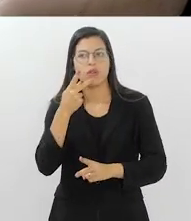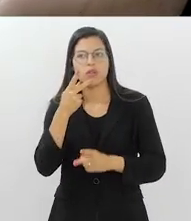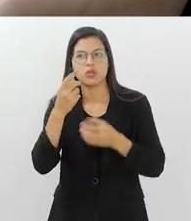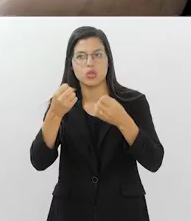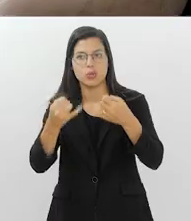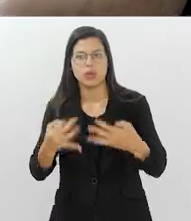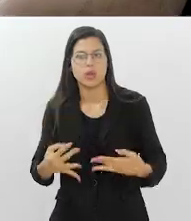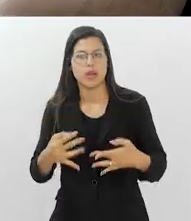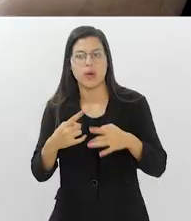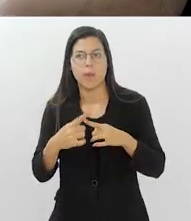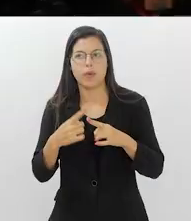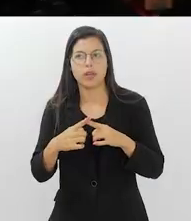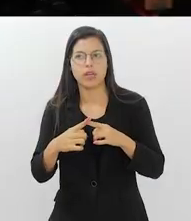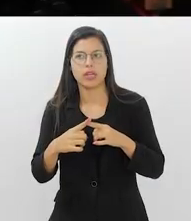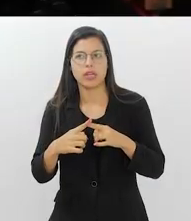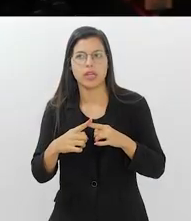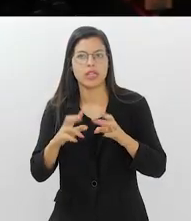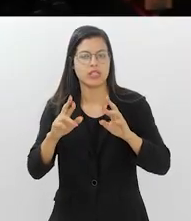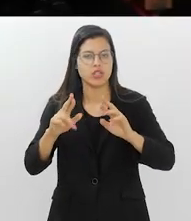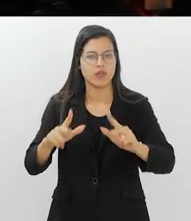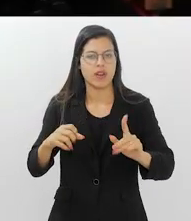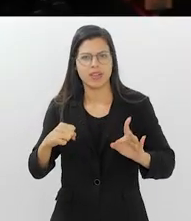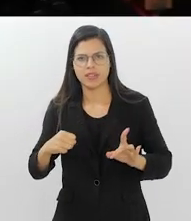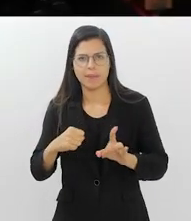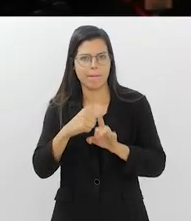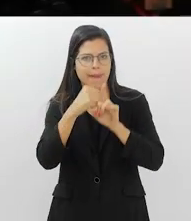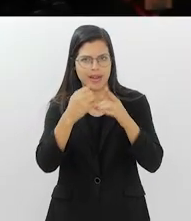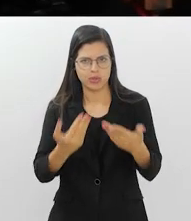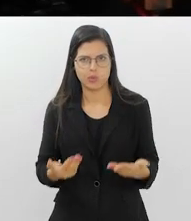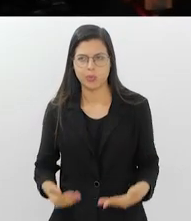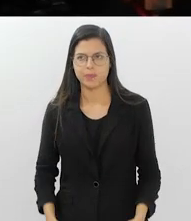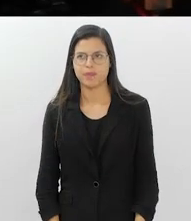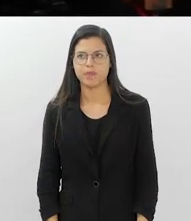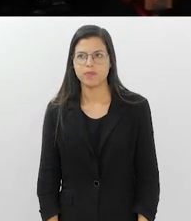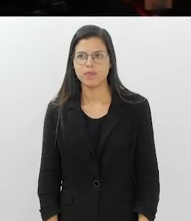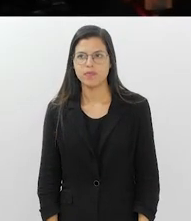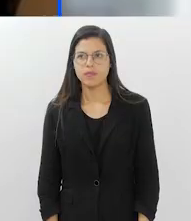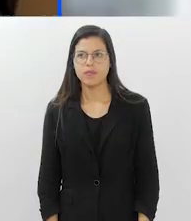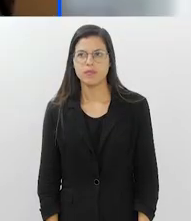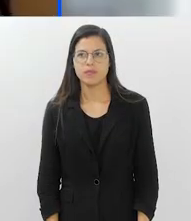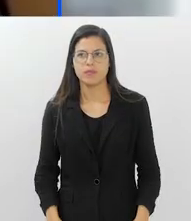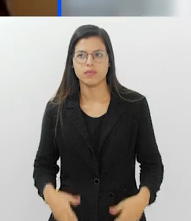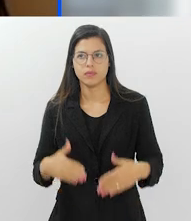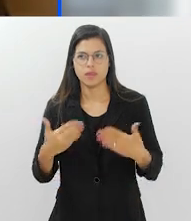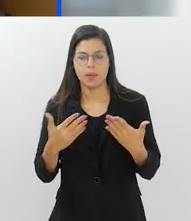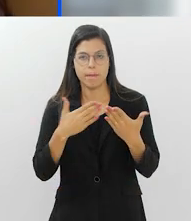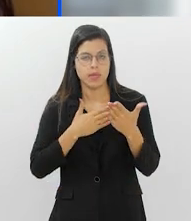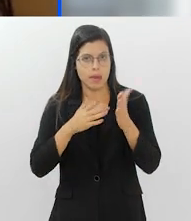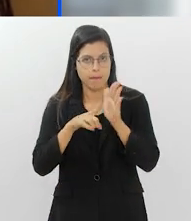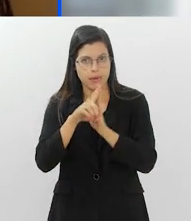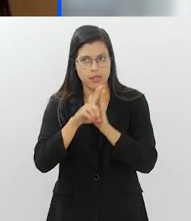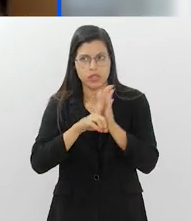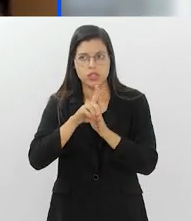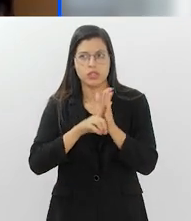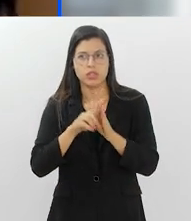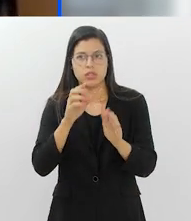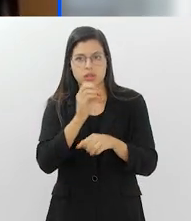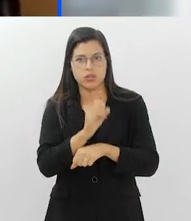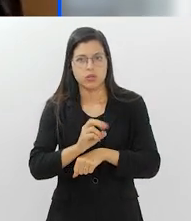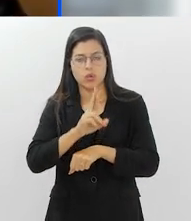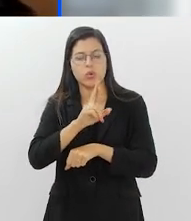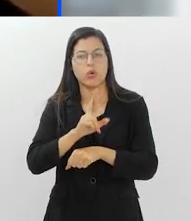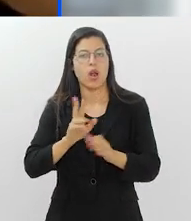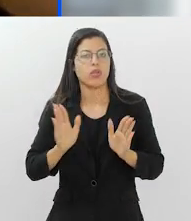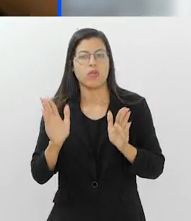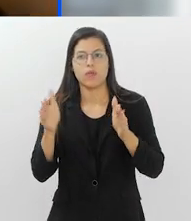motivo dessas diferenças de impacto entre essas temperaturas? Sim. Então, na minha pesquisa de doutorado, né? A gente